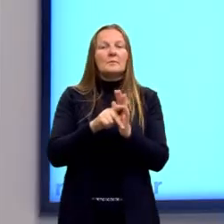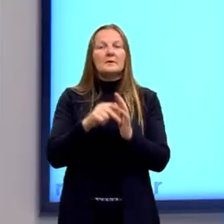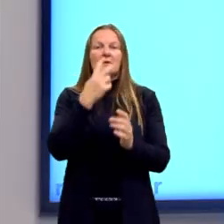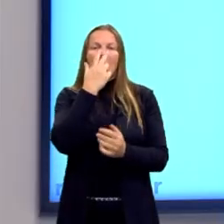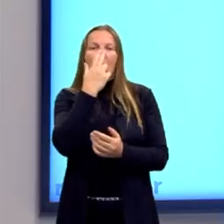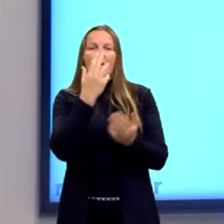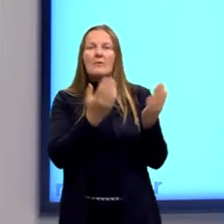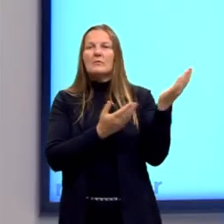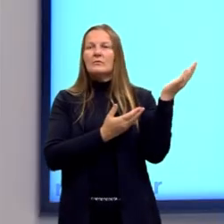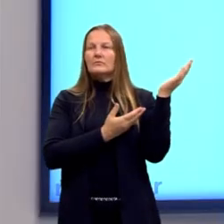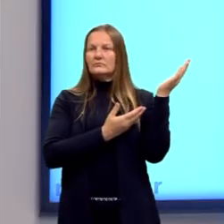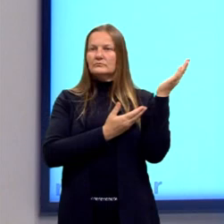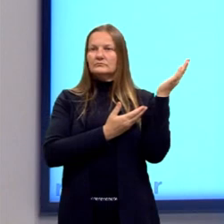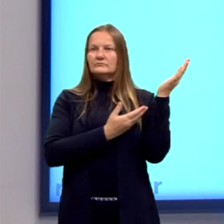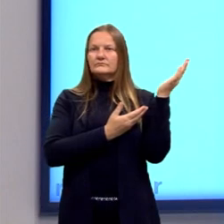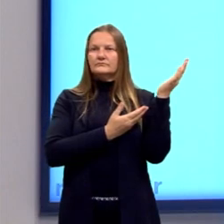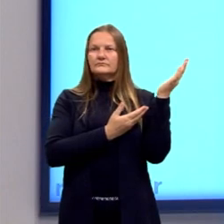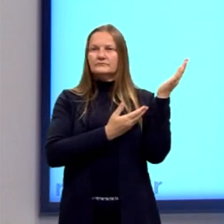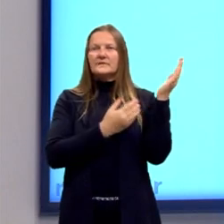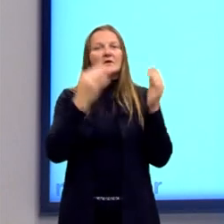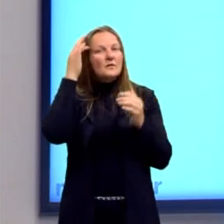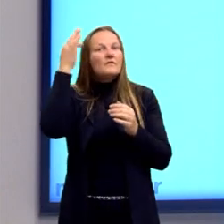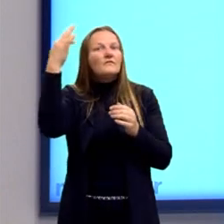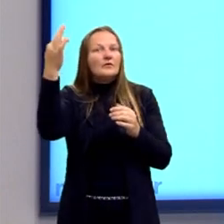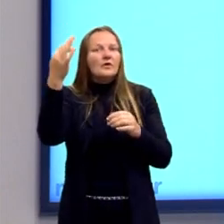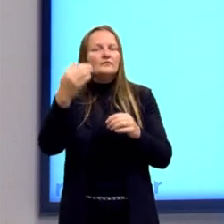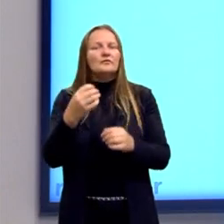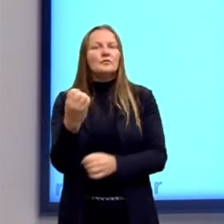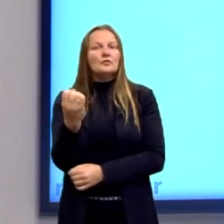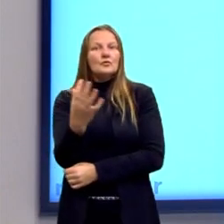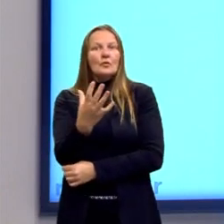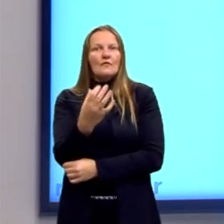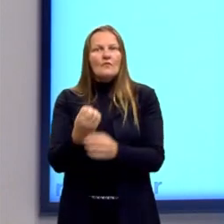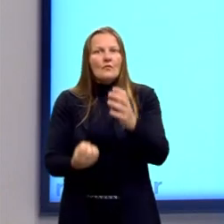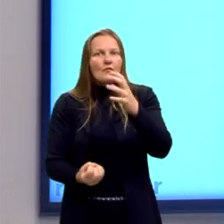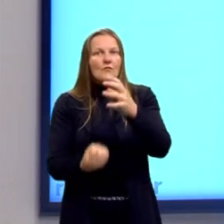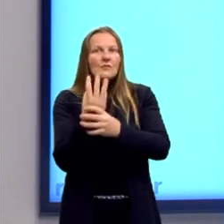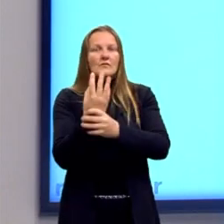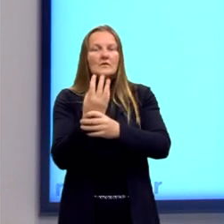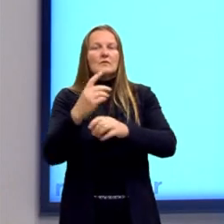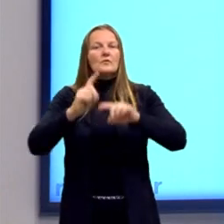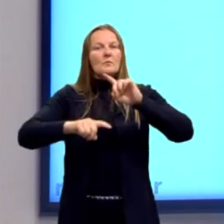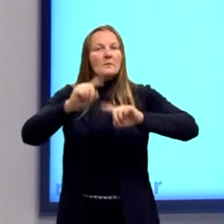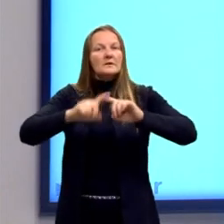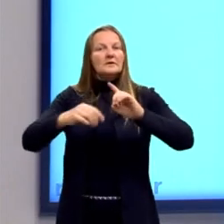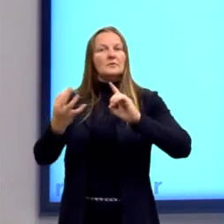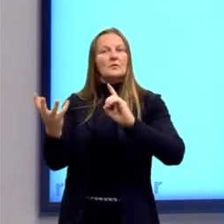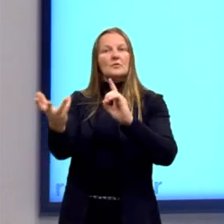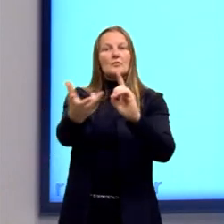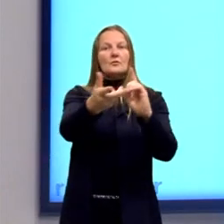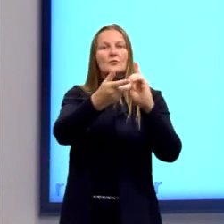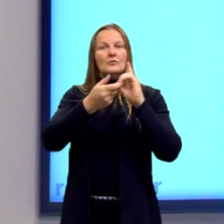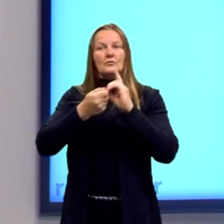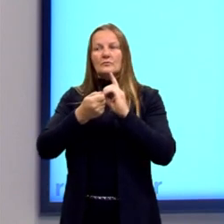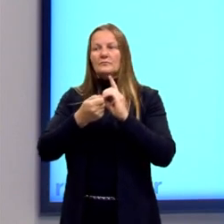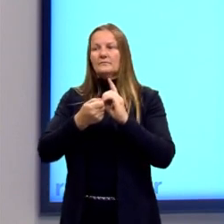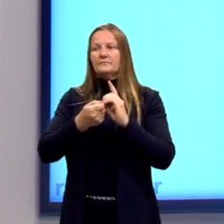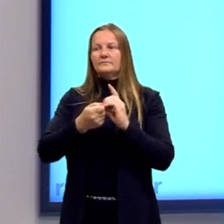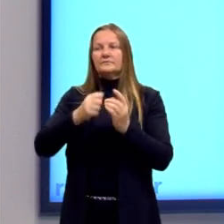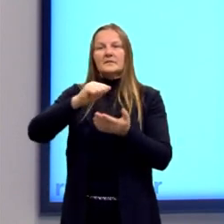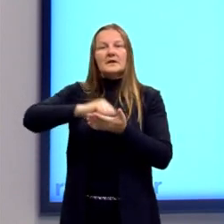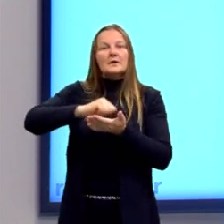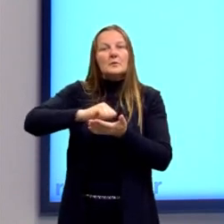Feuerbach, que o Feuerbach é o cara do criador do materialismo dialético, que o Marx vai